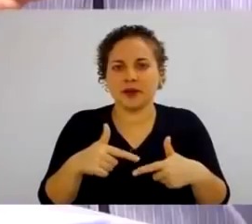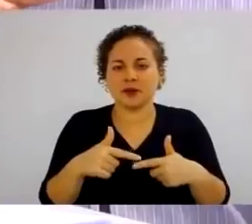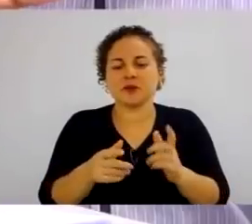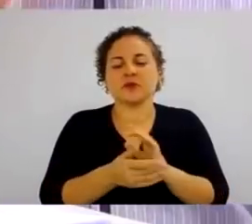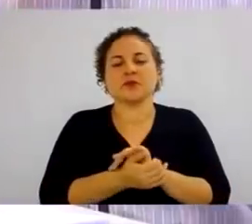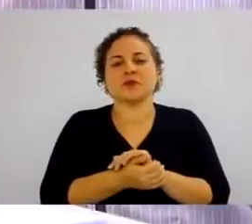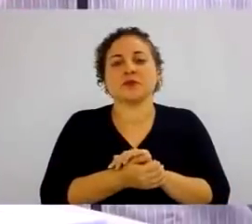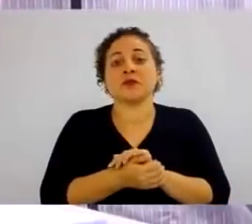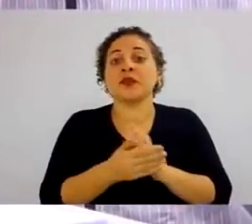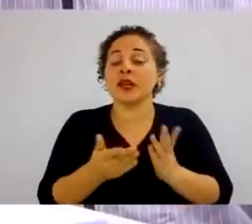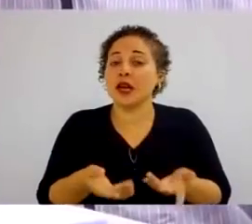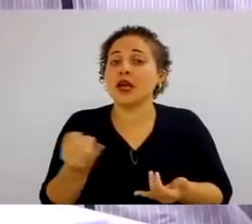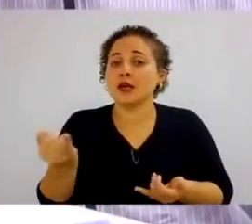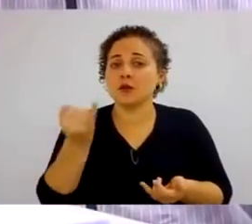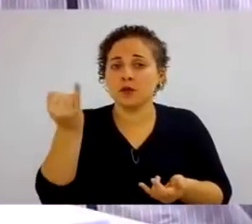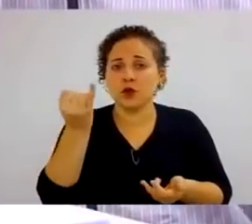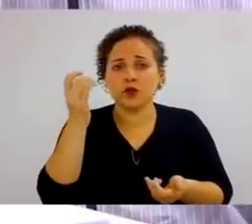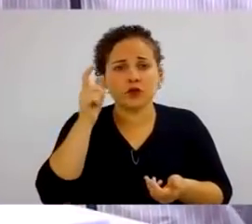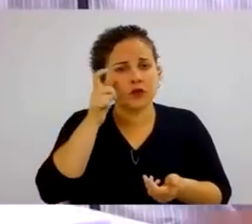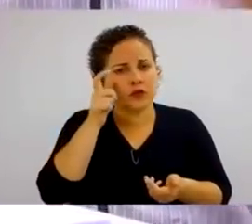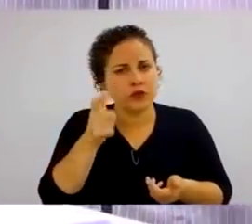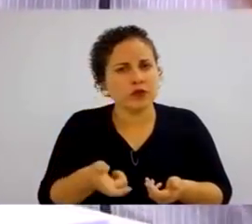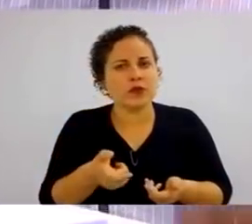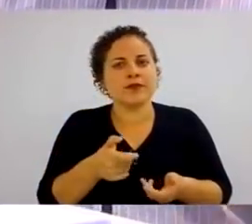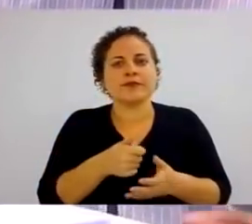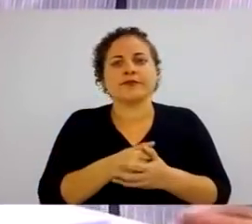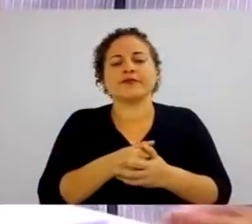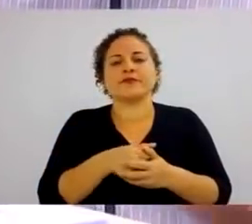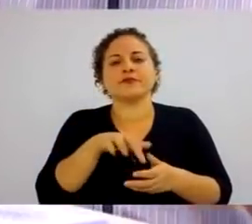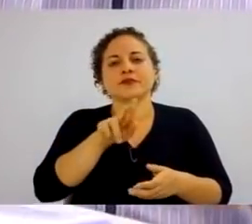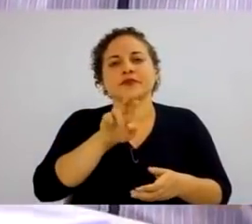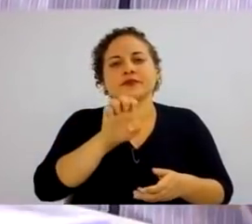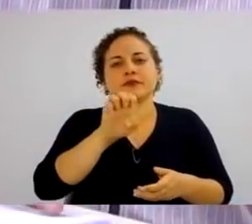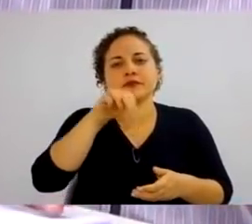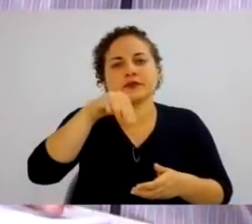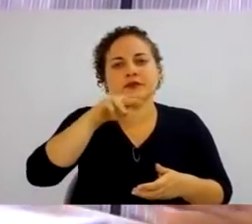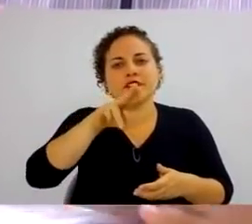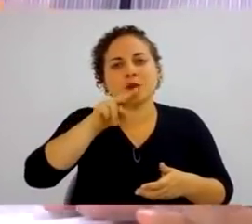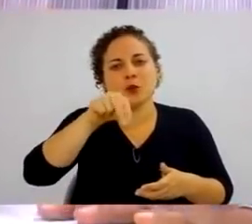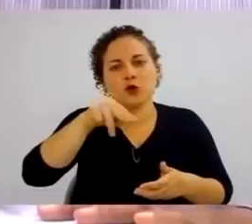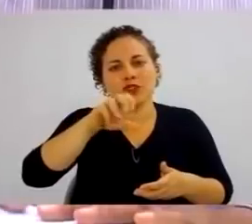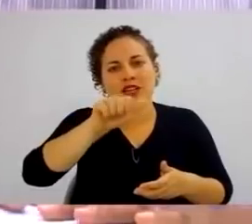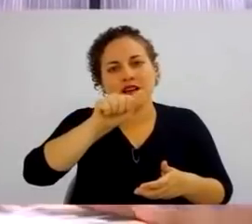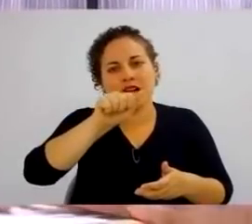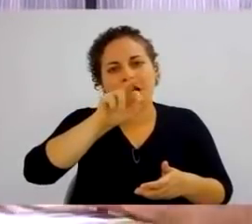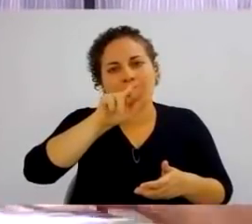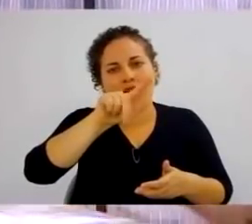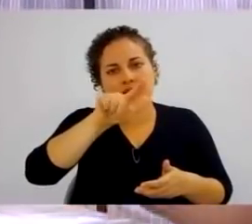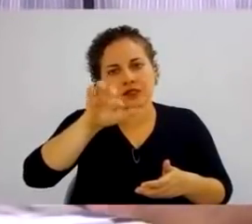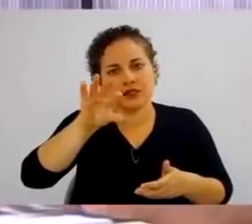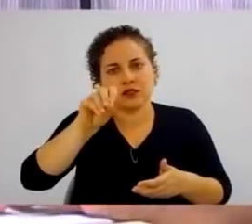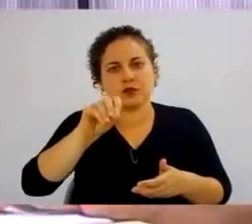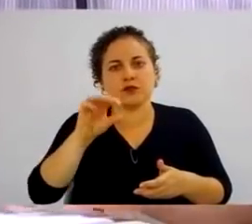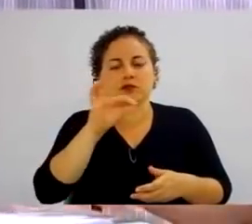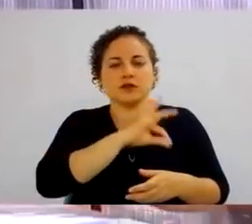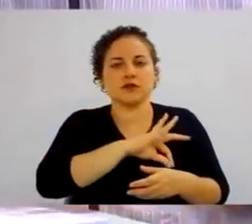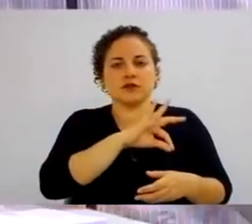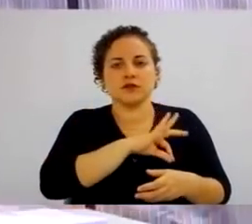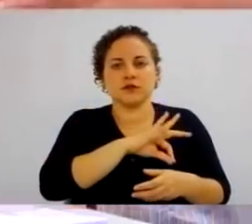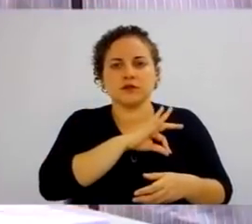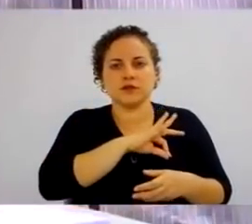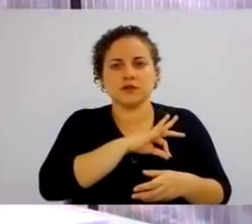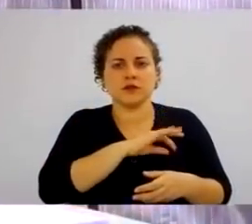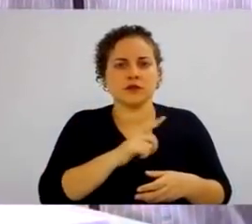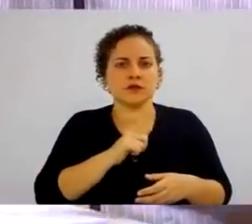Vale salientar que no processo de remuneração, mesmo uma pessoa ganhando o salário mínimo, esse salário, a gente pode